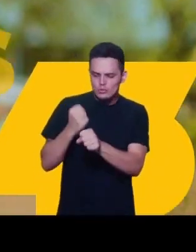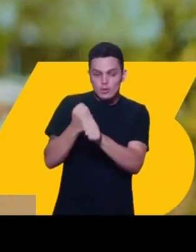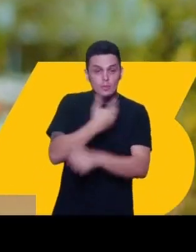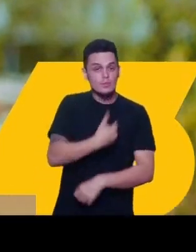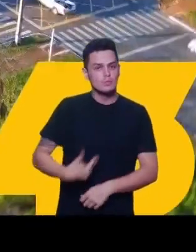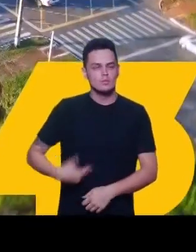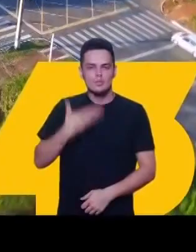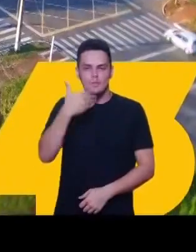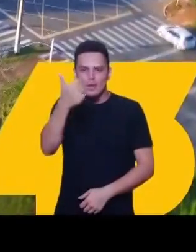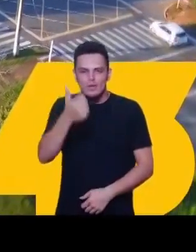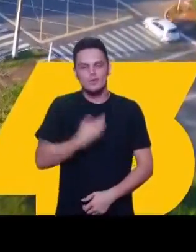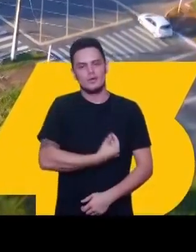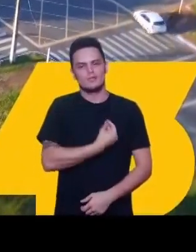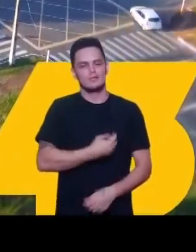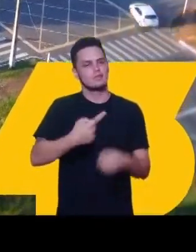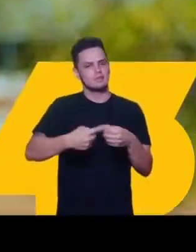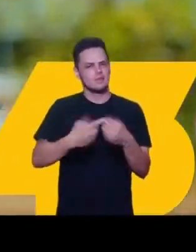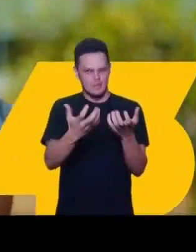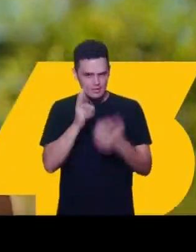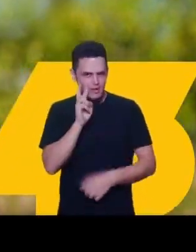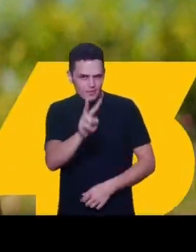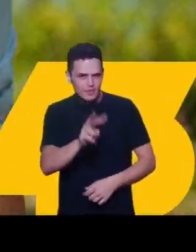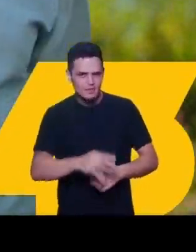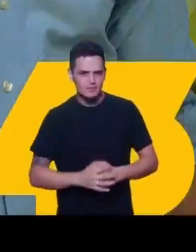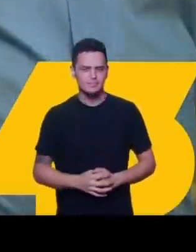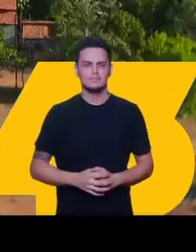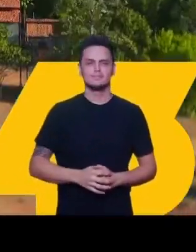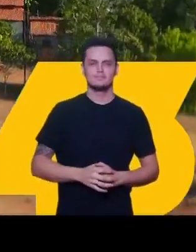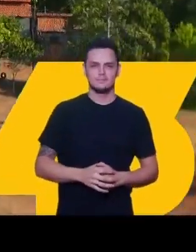É obra pública que melhora a vida da cidade, quer ver?